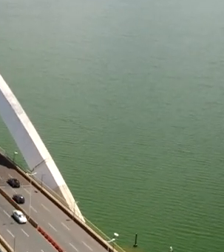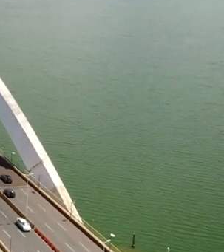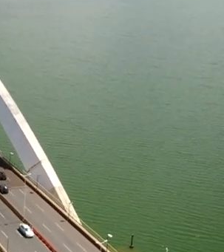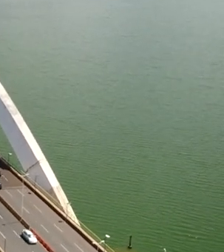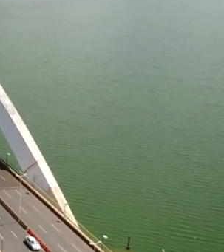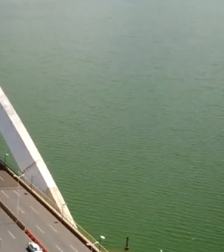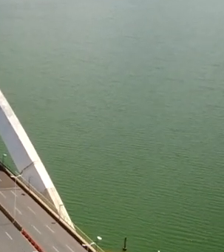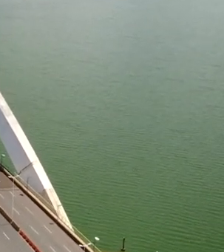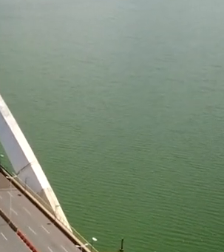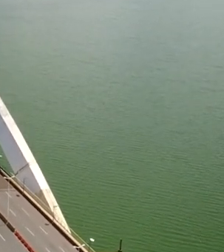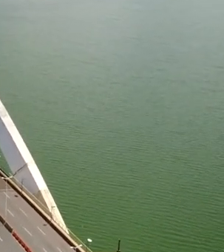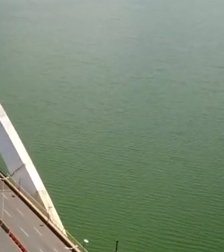Transcrição Transcrição e